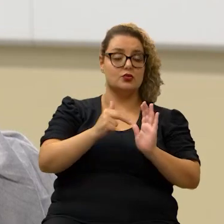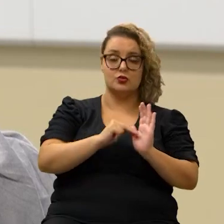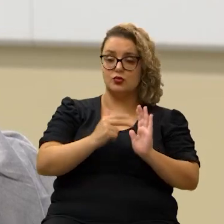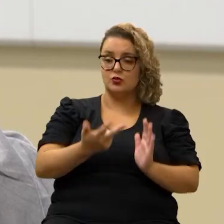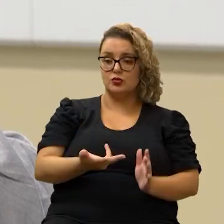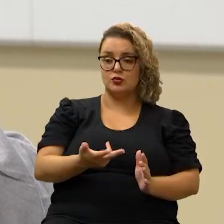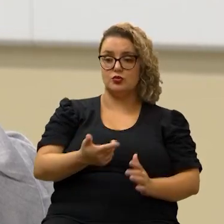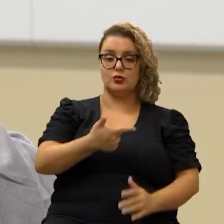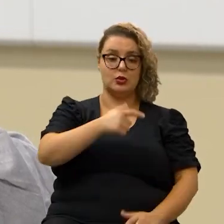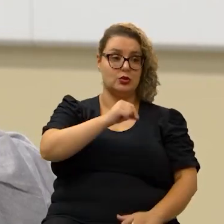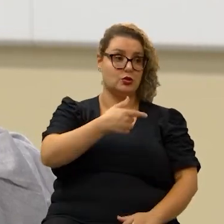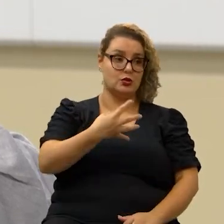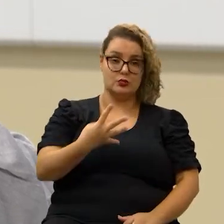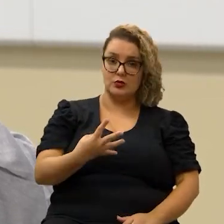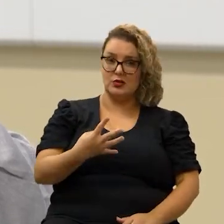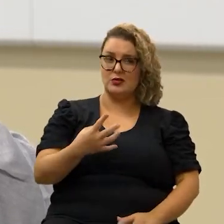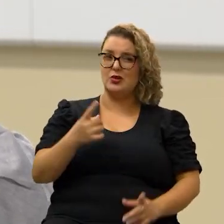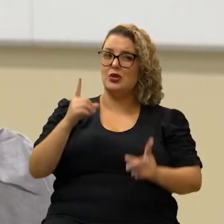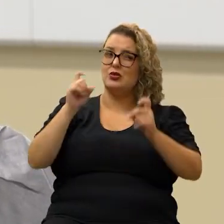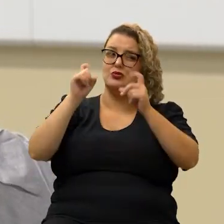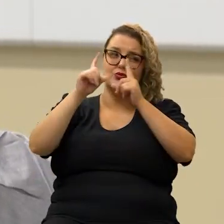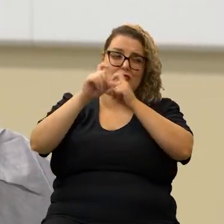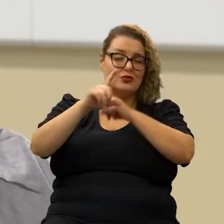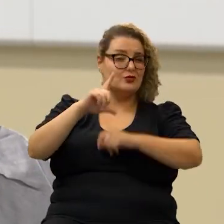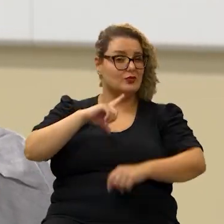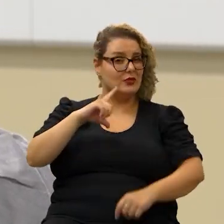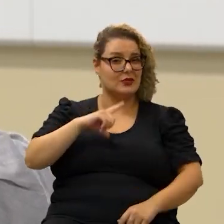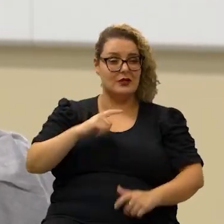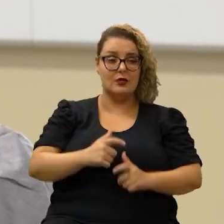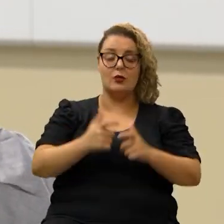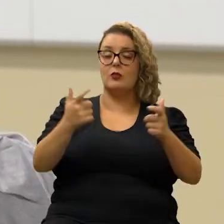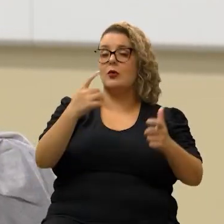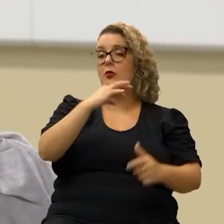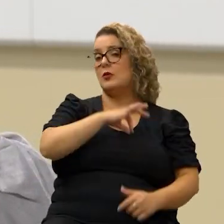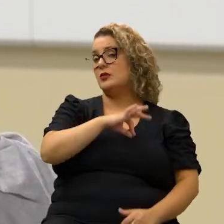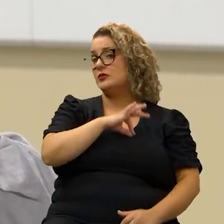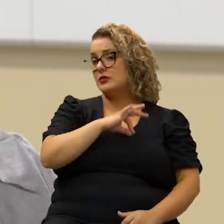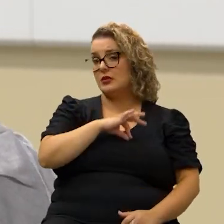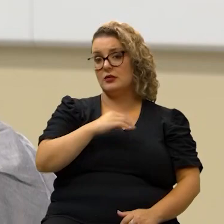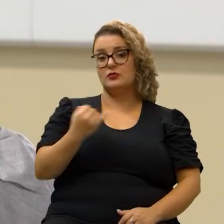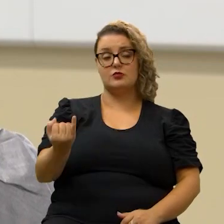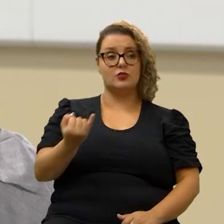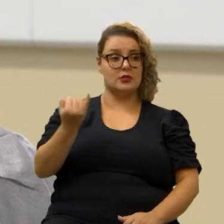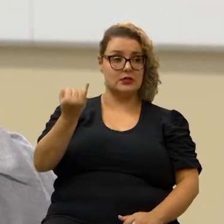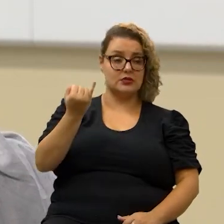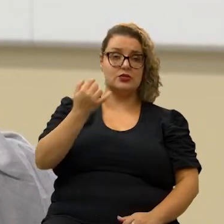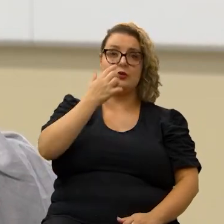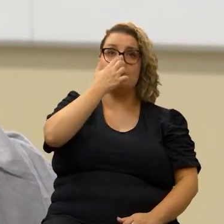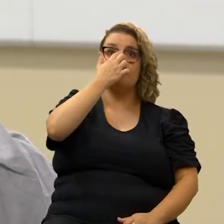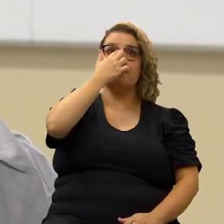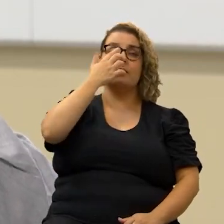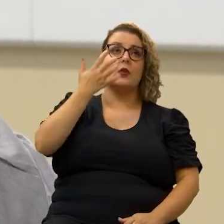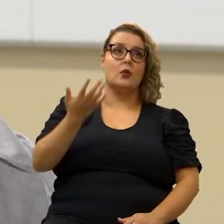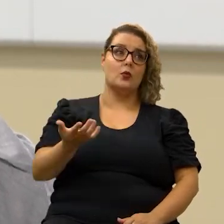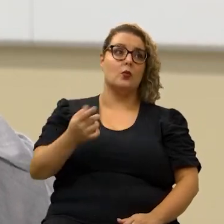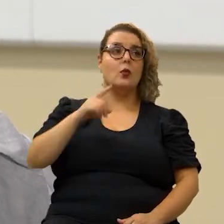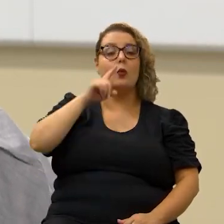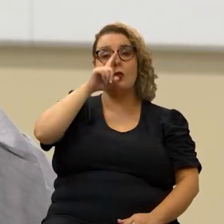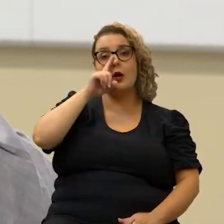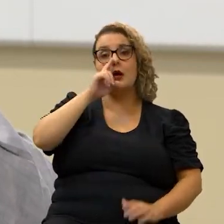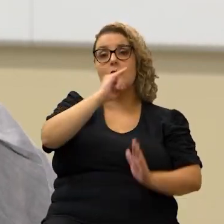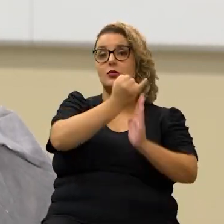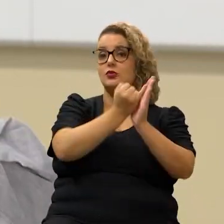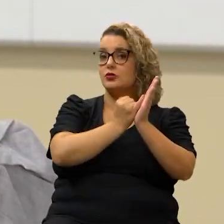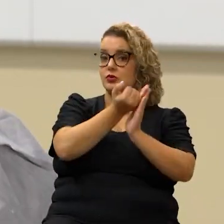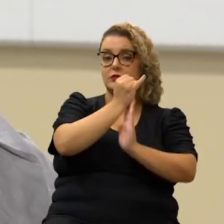significa que em 2024 dificilmente nós vamos ter aumento de salário de forma significativa o